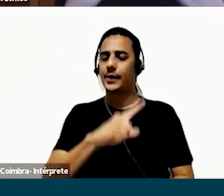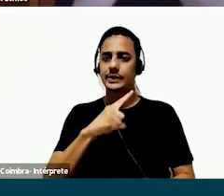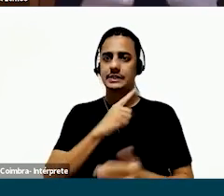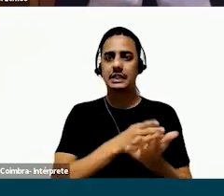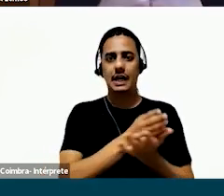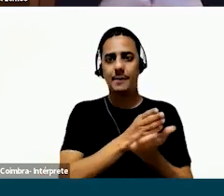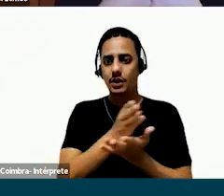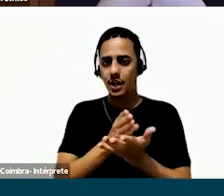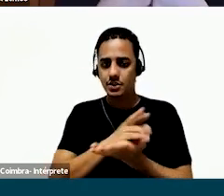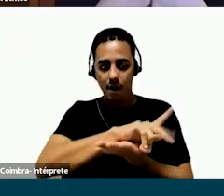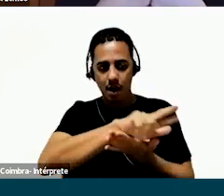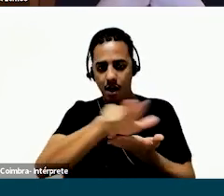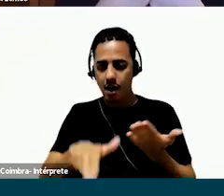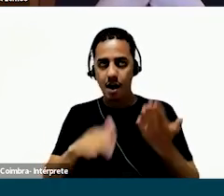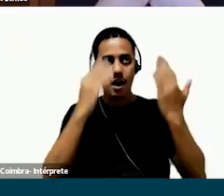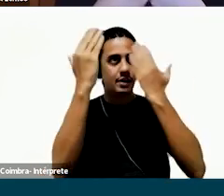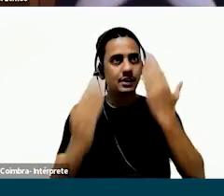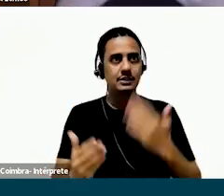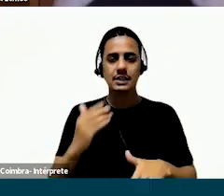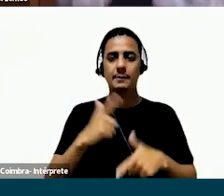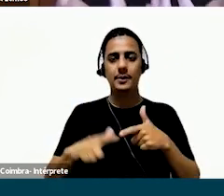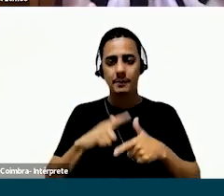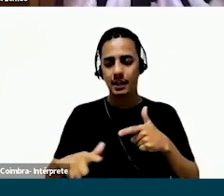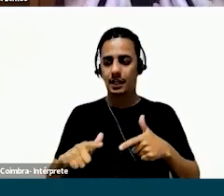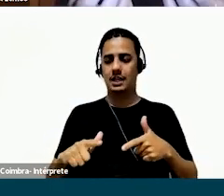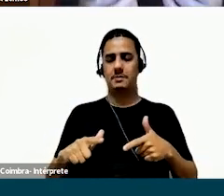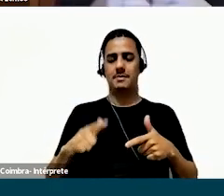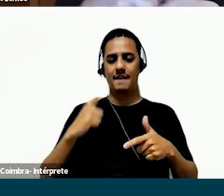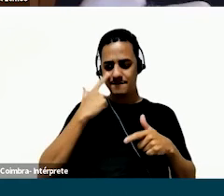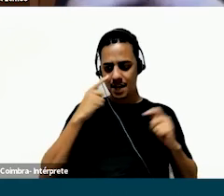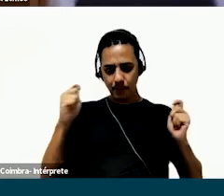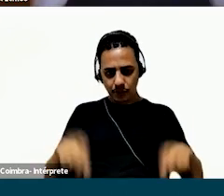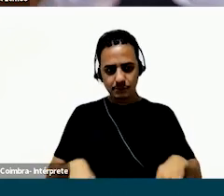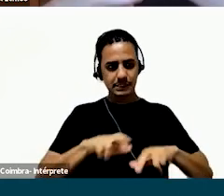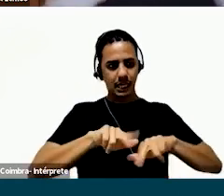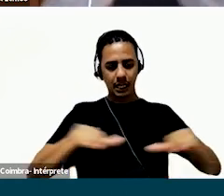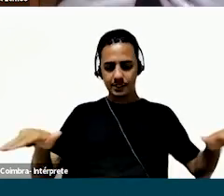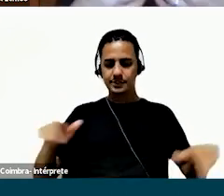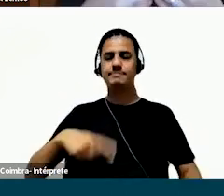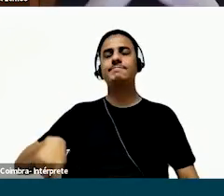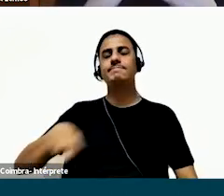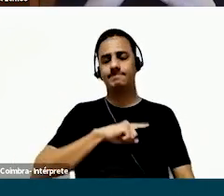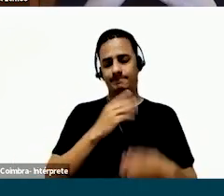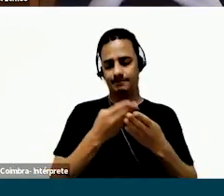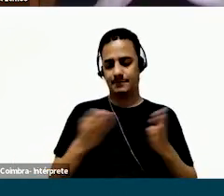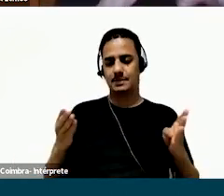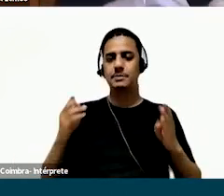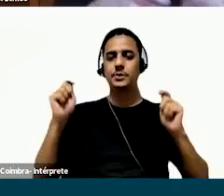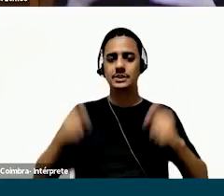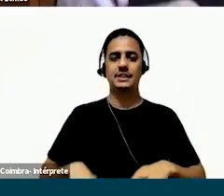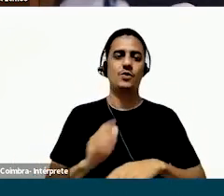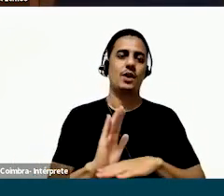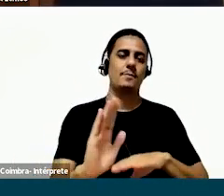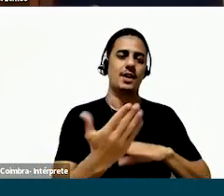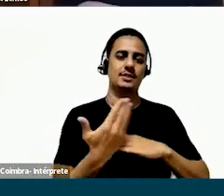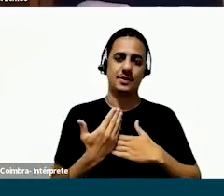abraçar essas diferentes formas de ver e analisar o problema, esses diferentes caminhos possíveis que elas trazem, a gente está abrindo